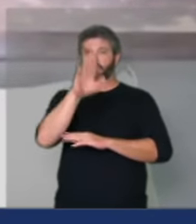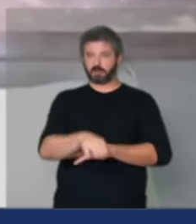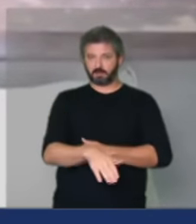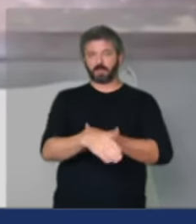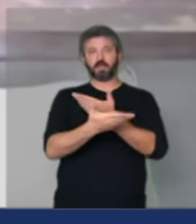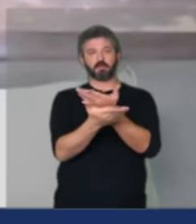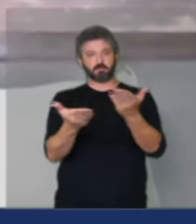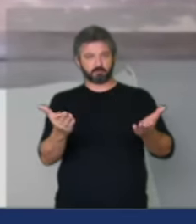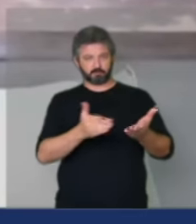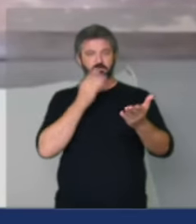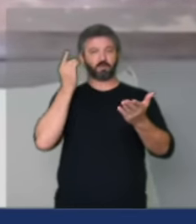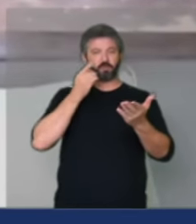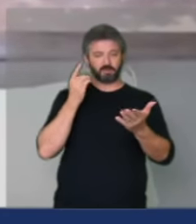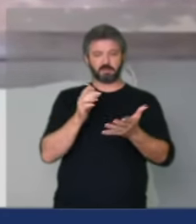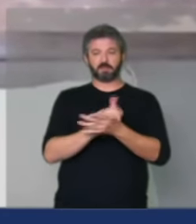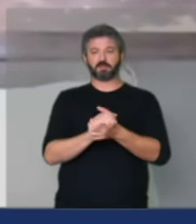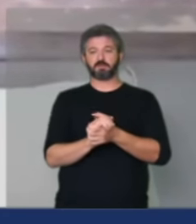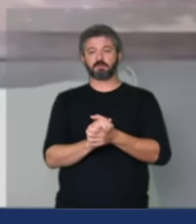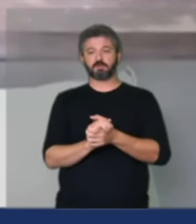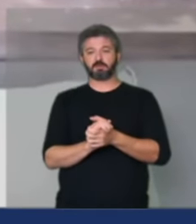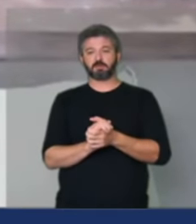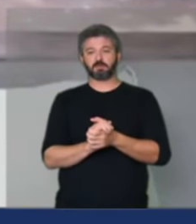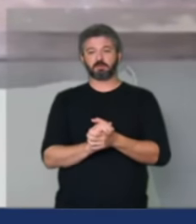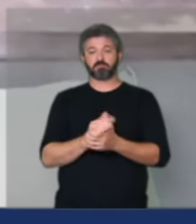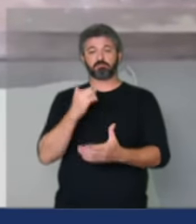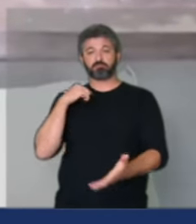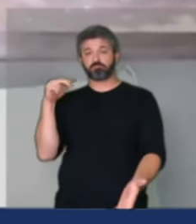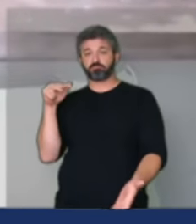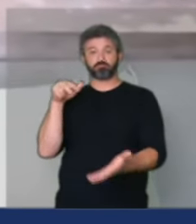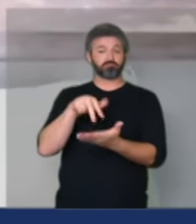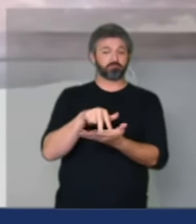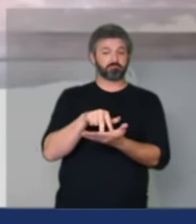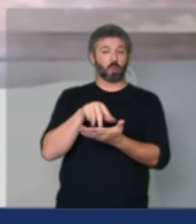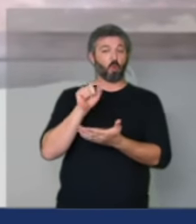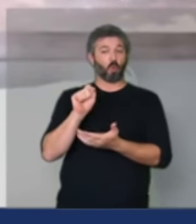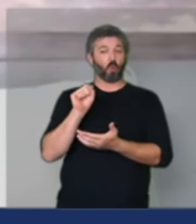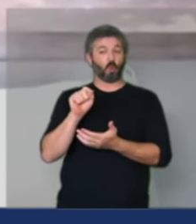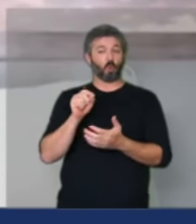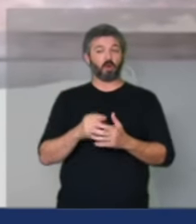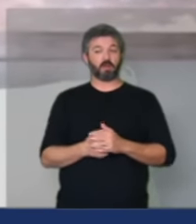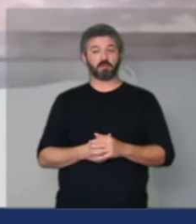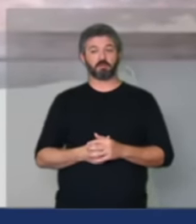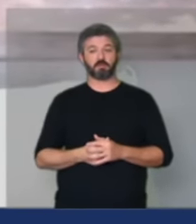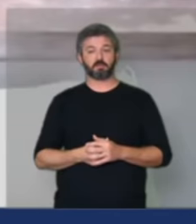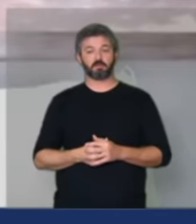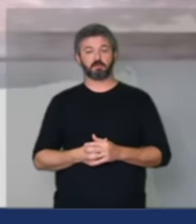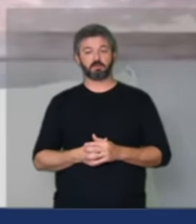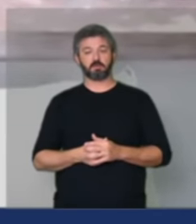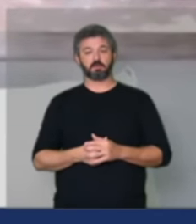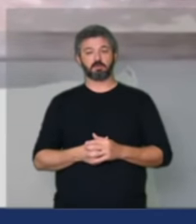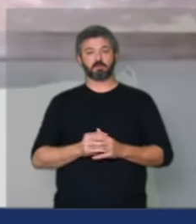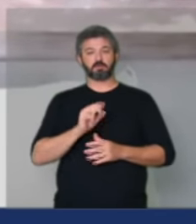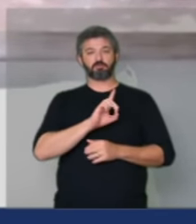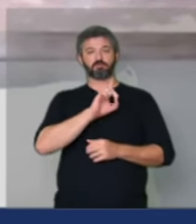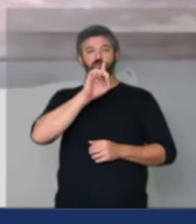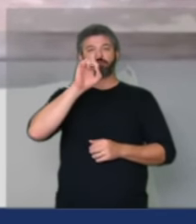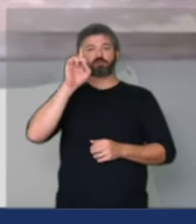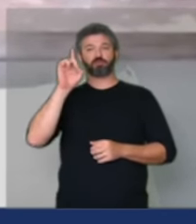senhoras deputadas retorno à tribuna desta casa senhor presidente um dia especial